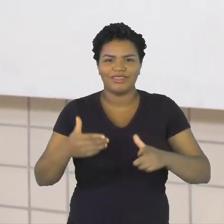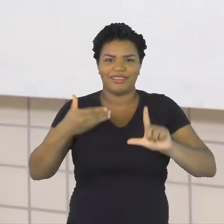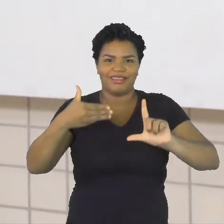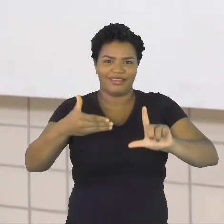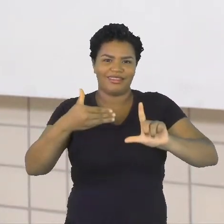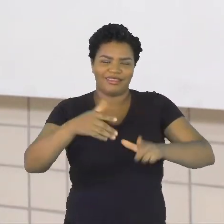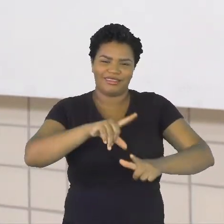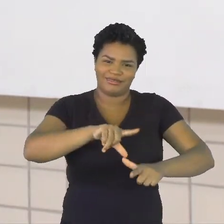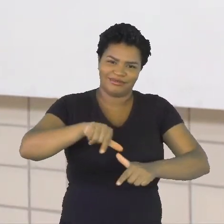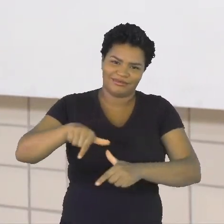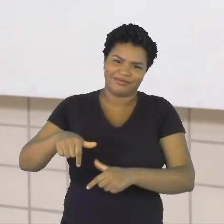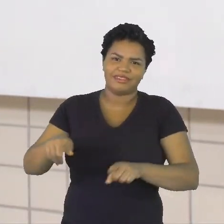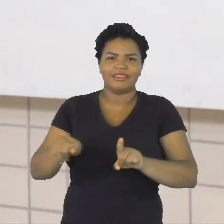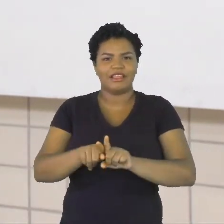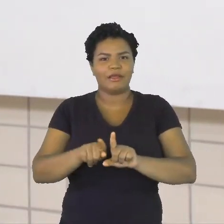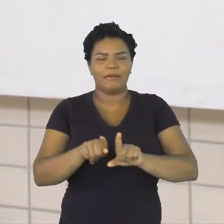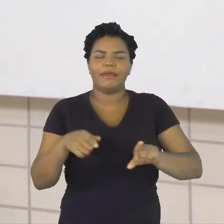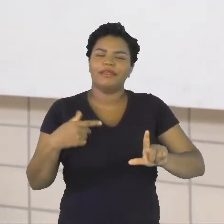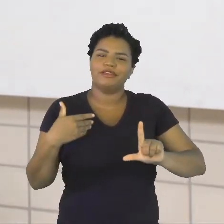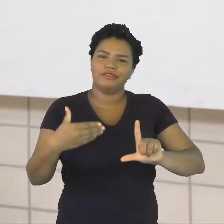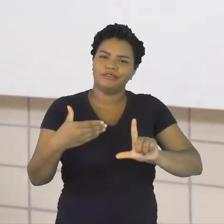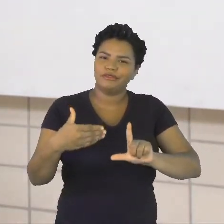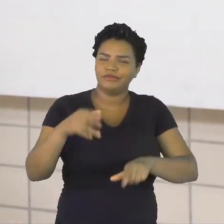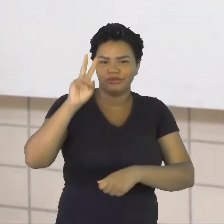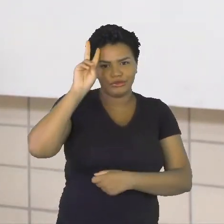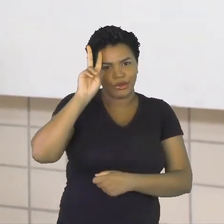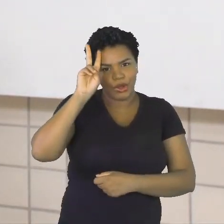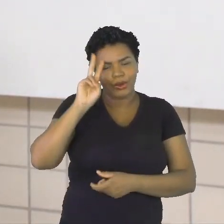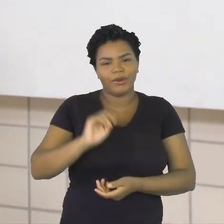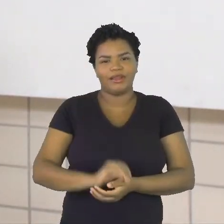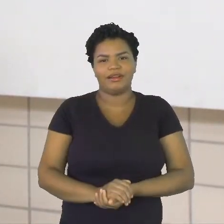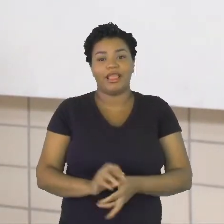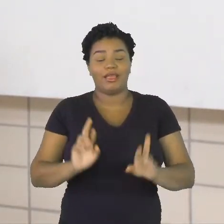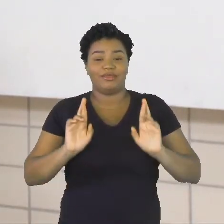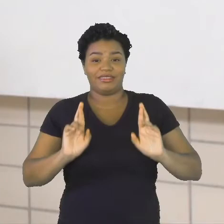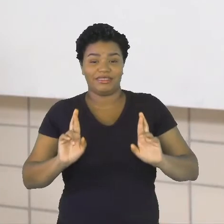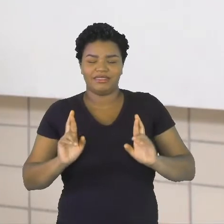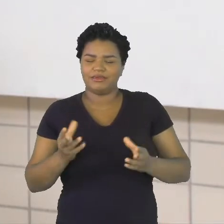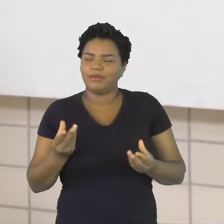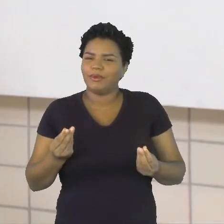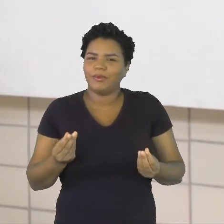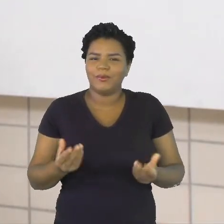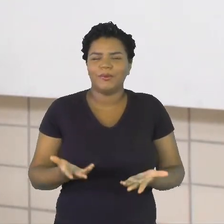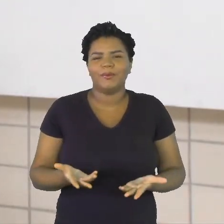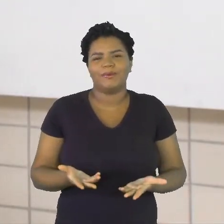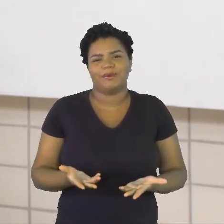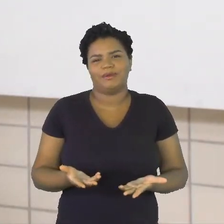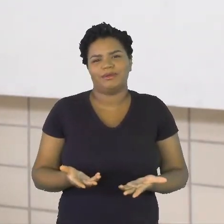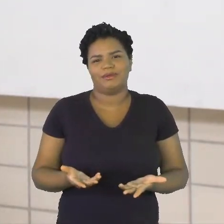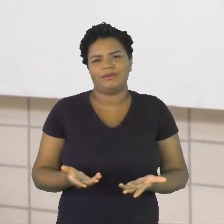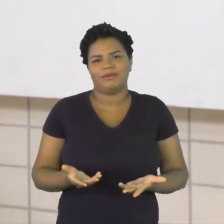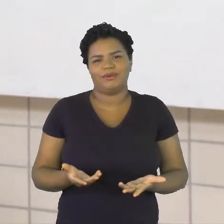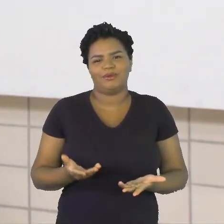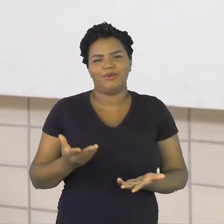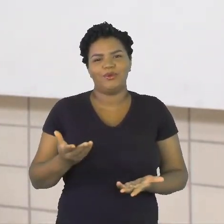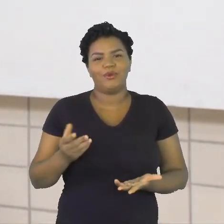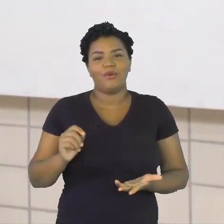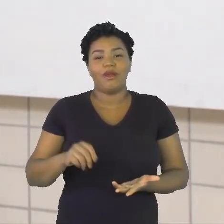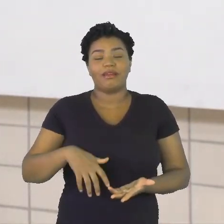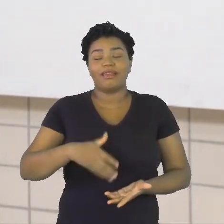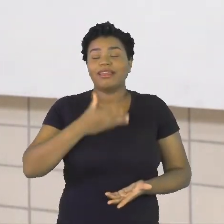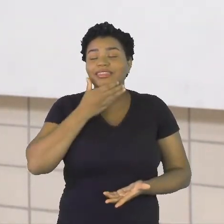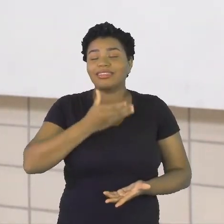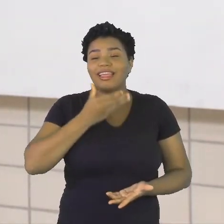Geografia, também as teleaulas de História. Eu desejo muito que o Espírito do Natal traga